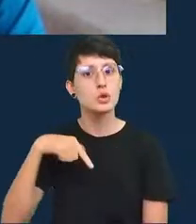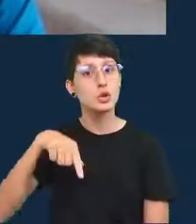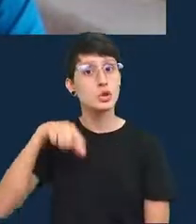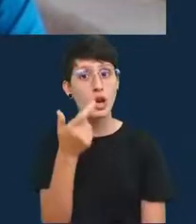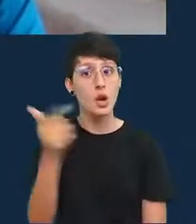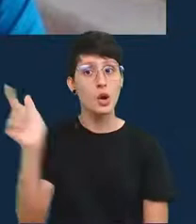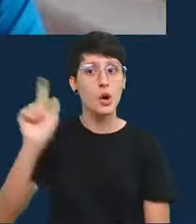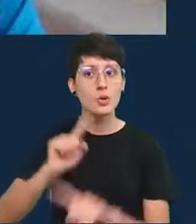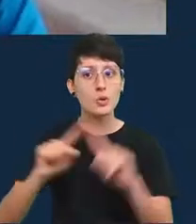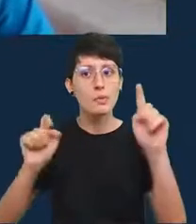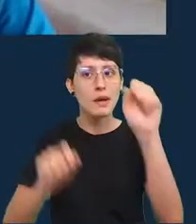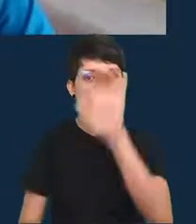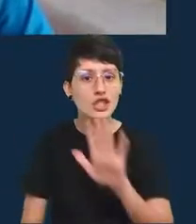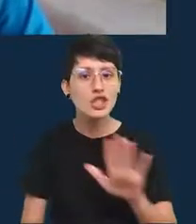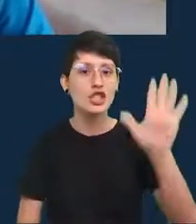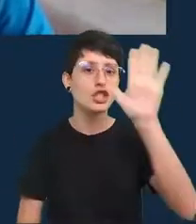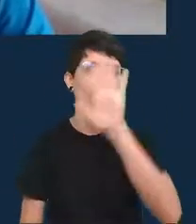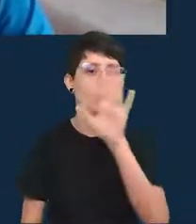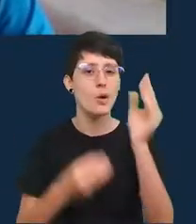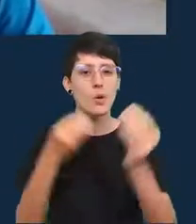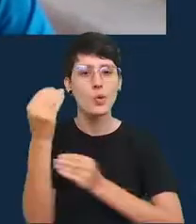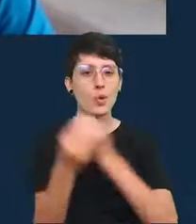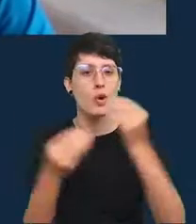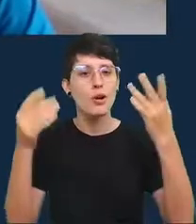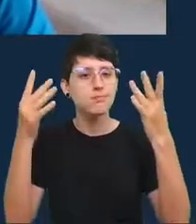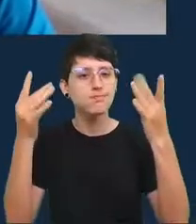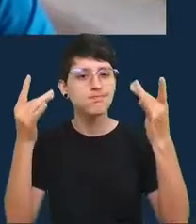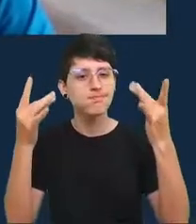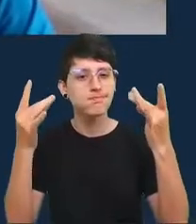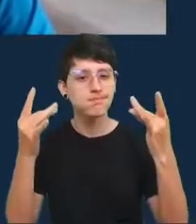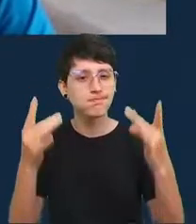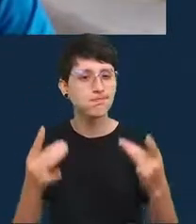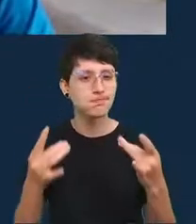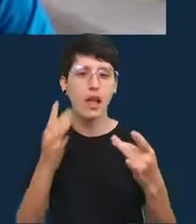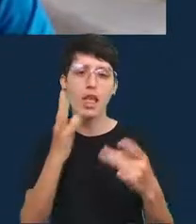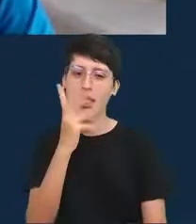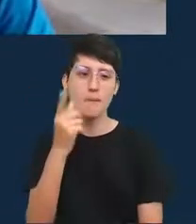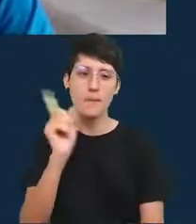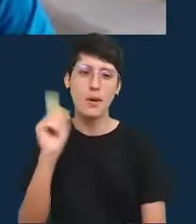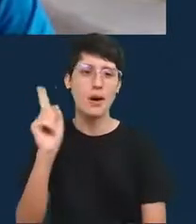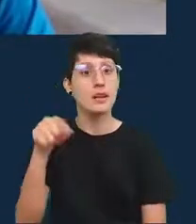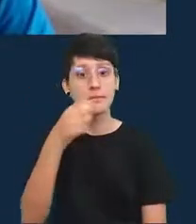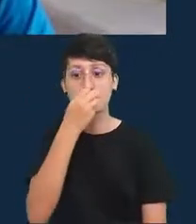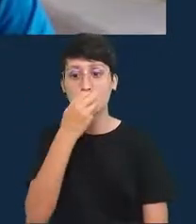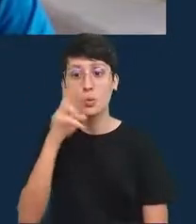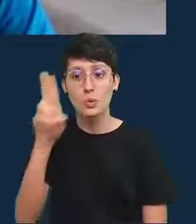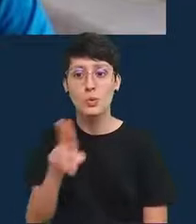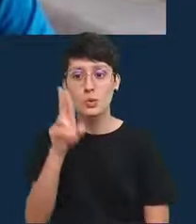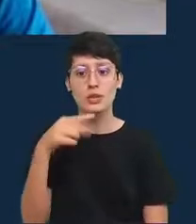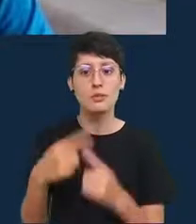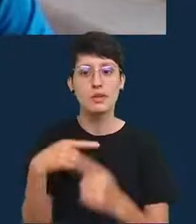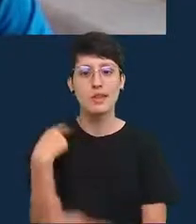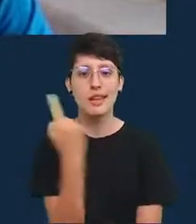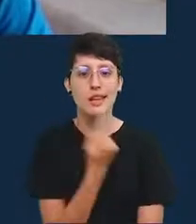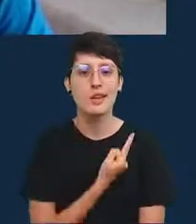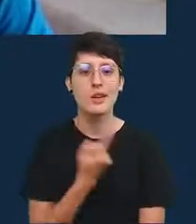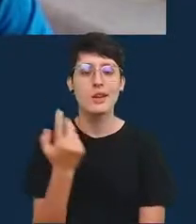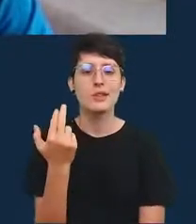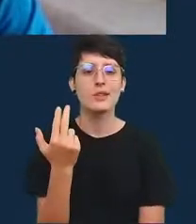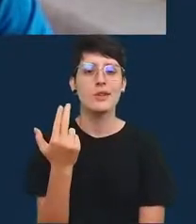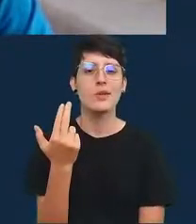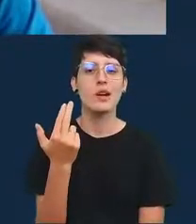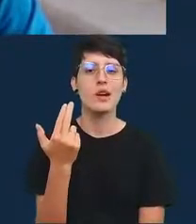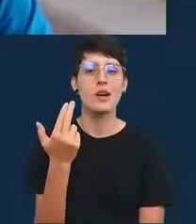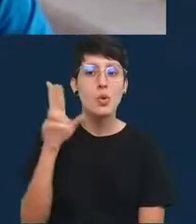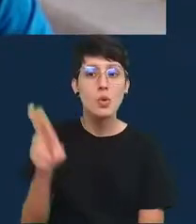abordagens de machine learning não precisam muito tempo o que é útil nesse caso foi porque a gente usou 100